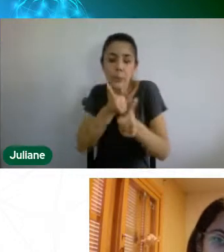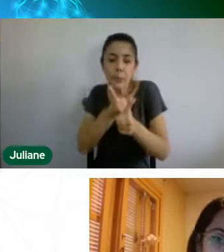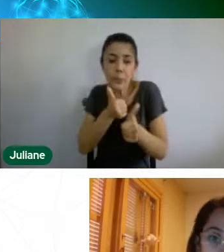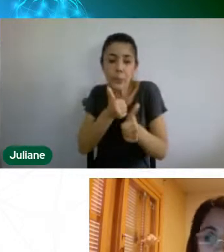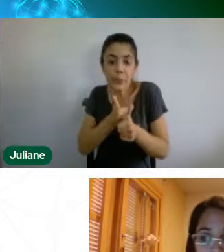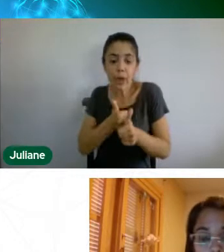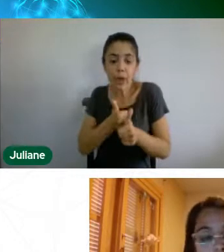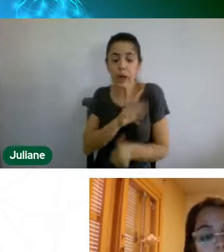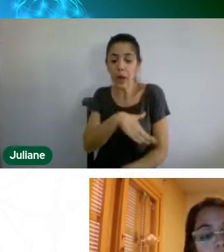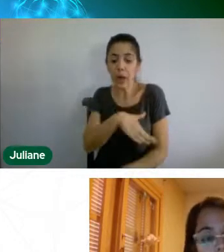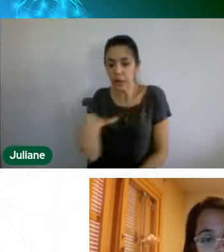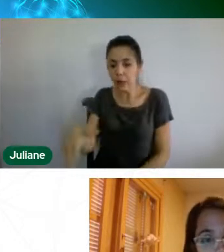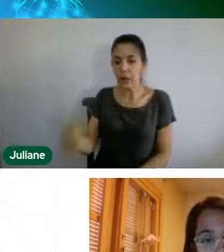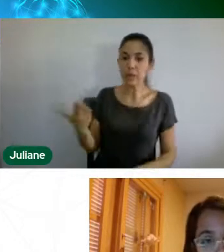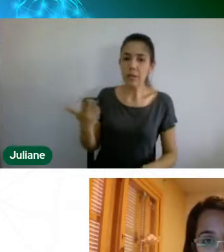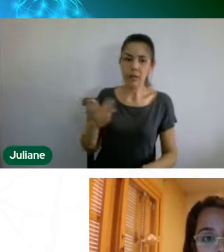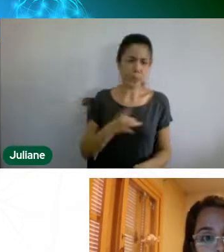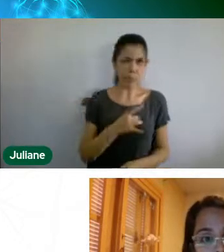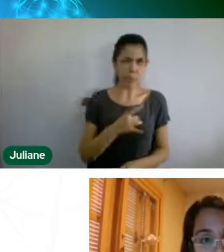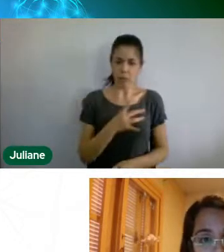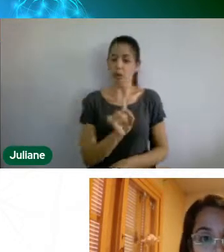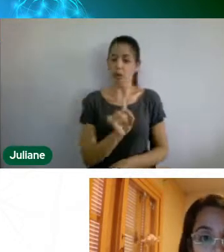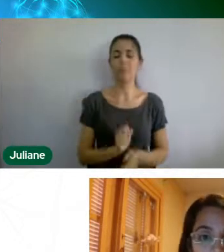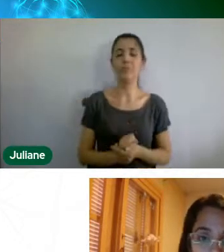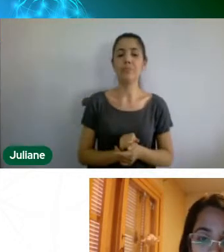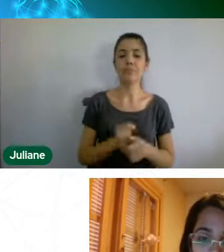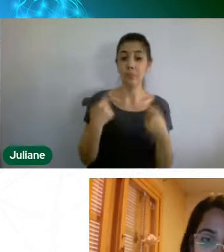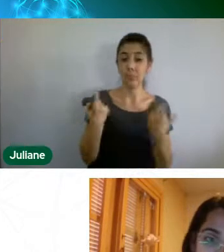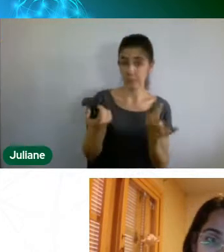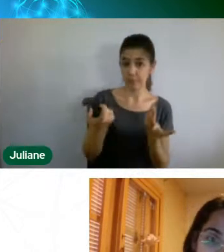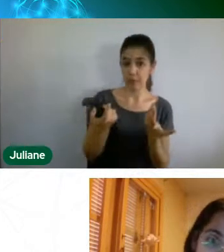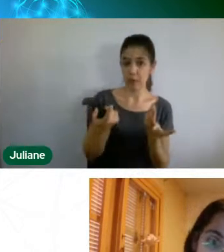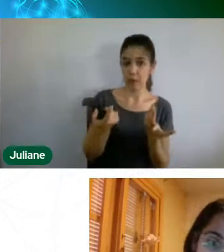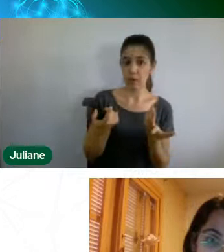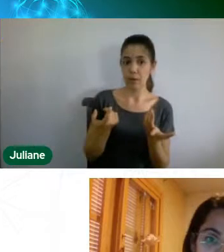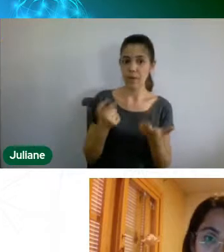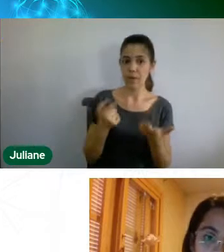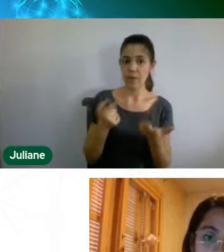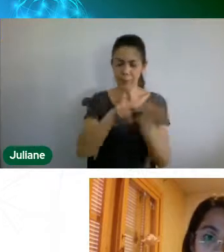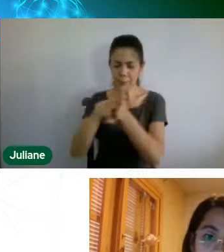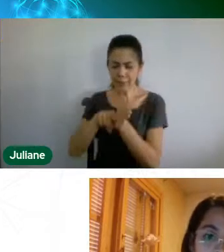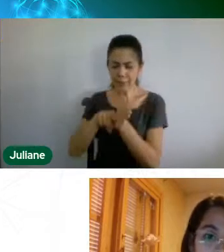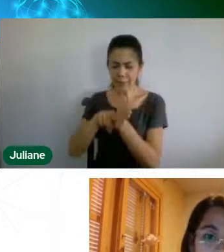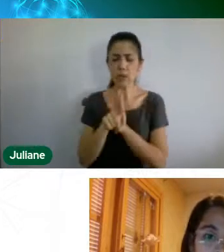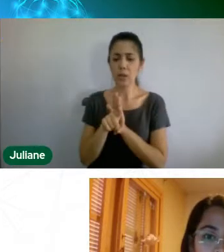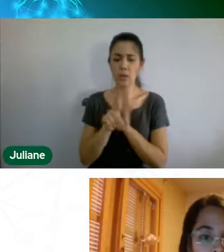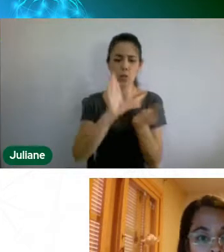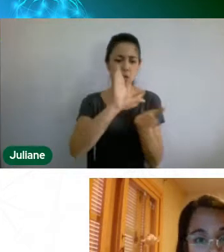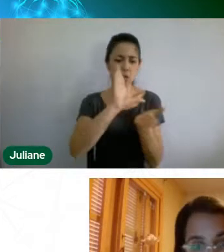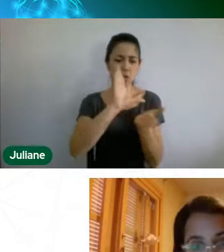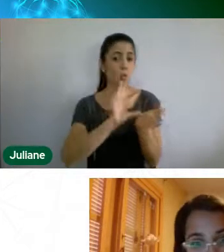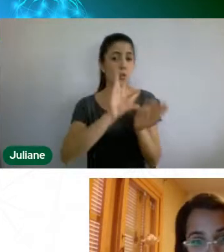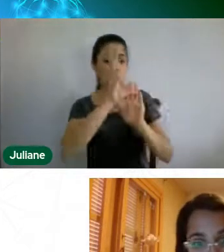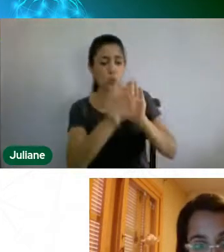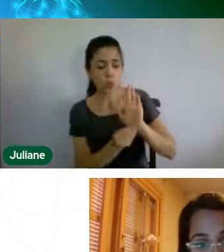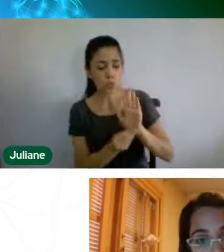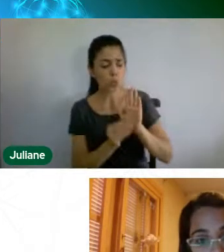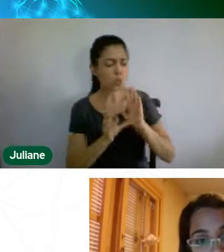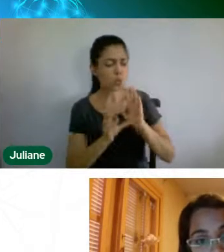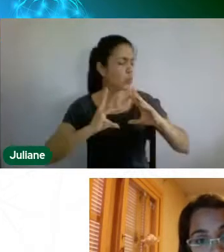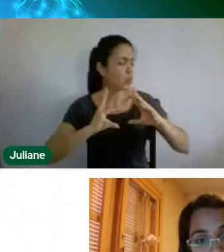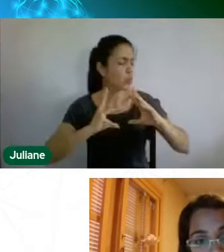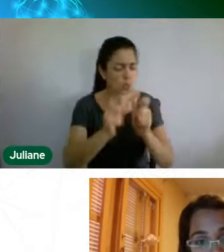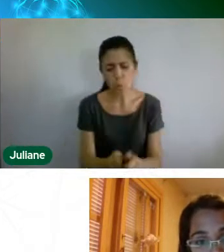pesquisa, os conteúdos que a gente encontrou todos estavam em língua estrangeira, no inglês, então a gente teve que demandar um tempo de pesquisa, tradução,